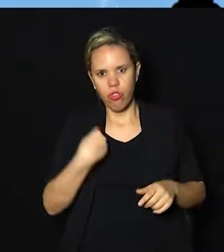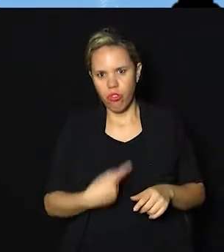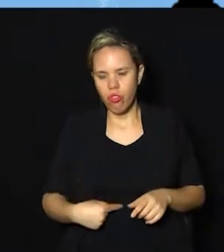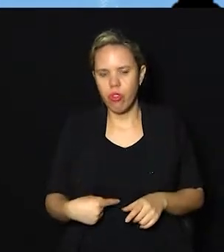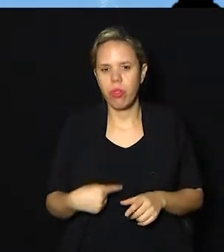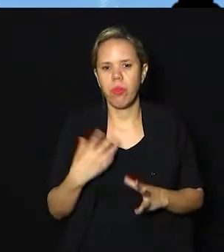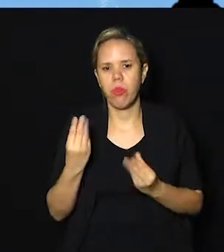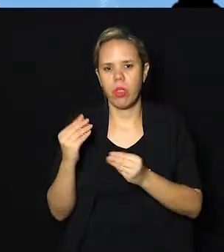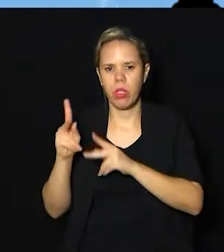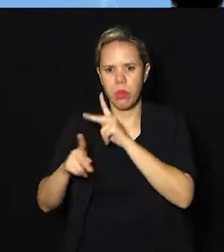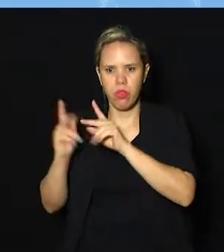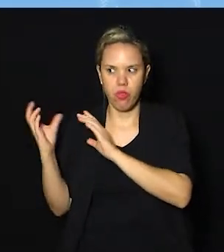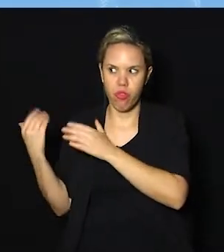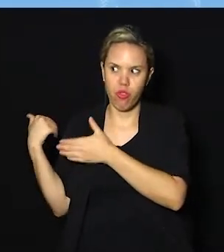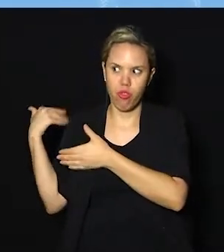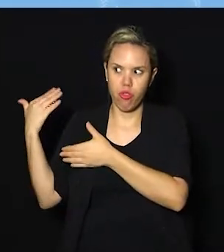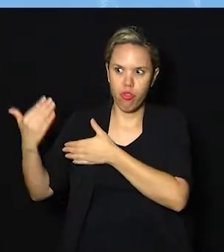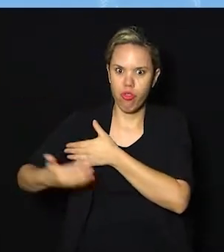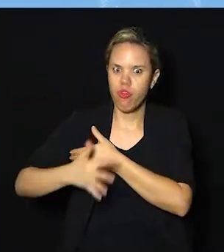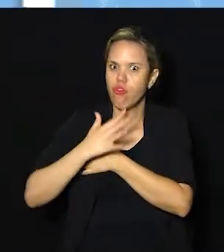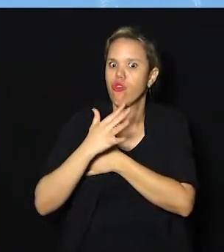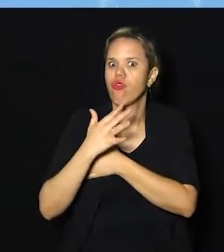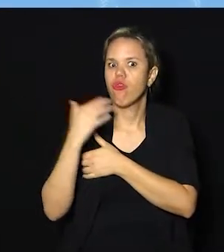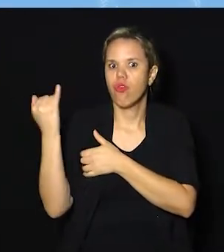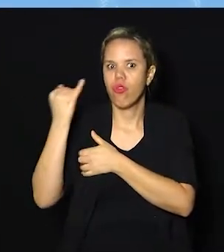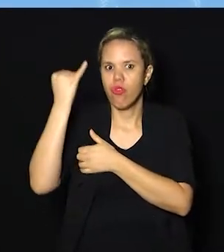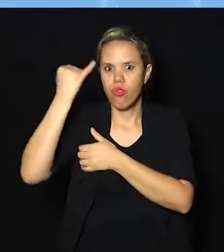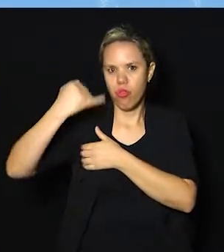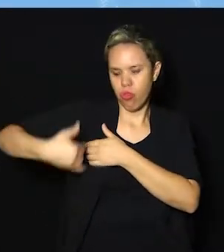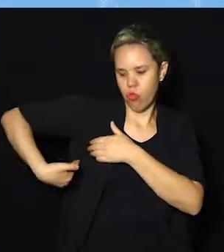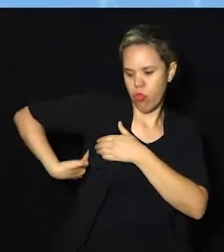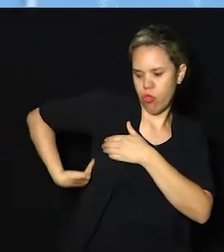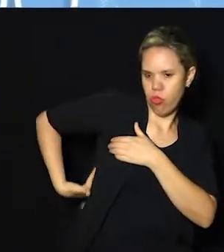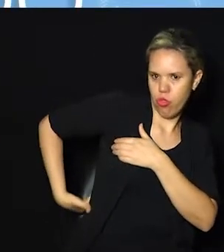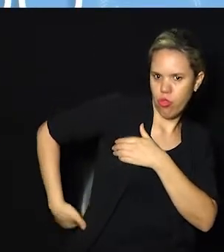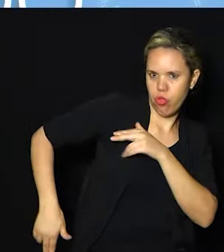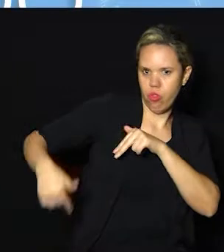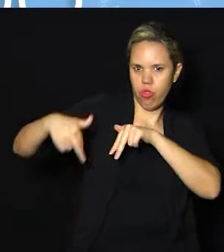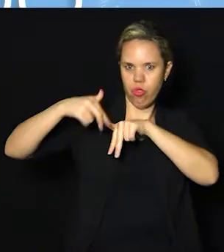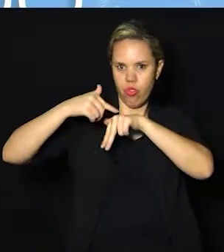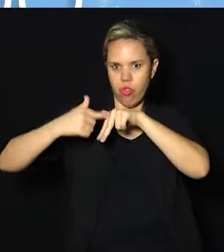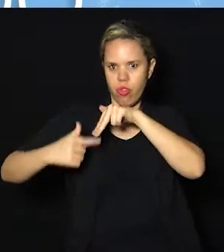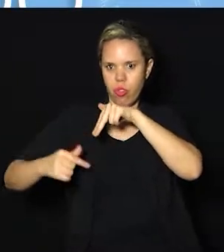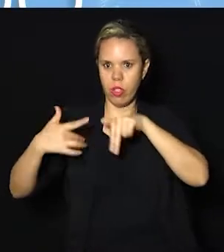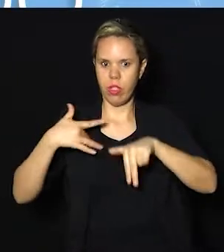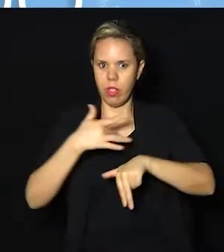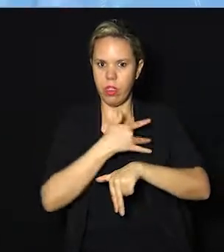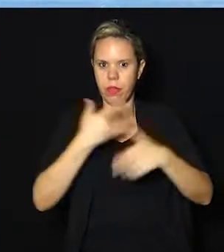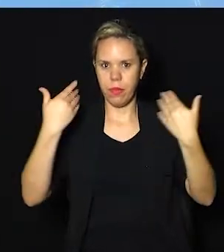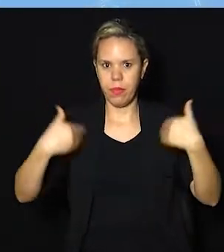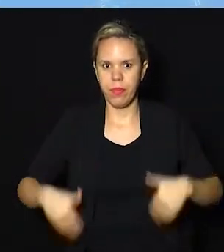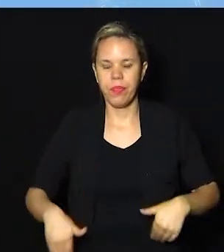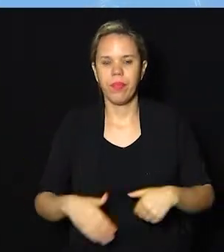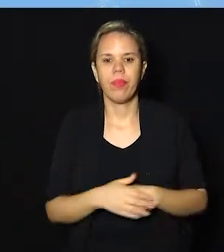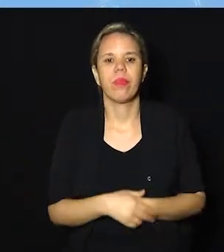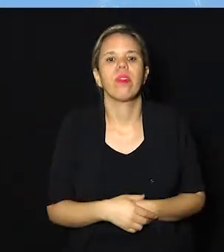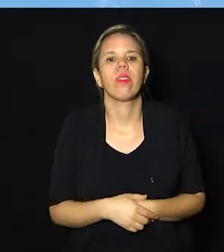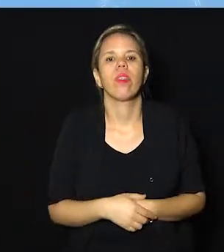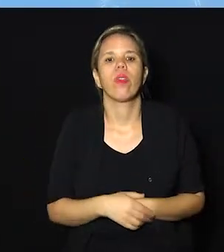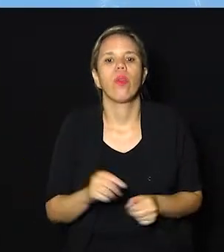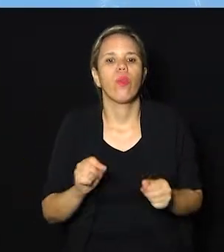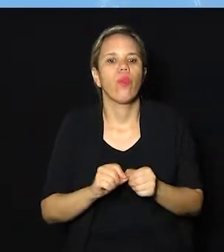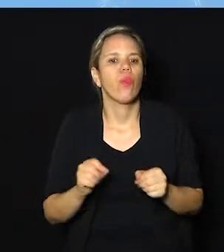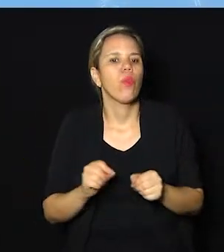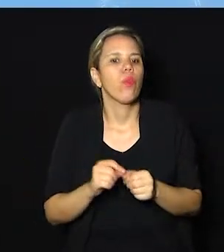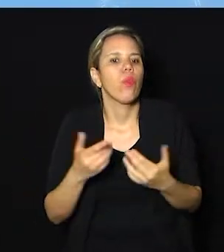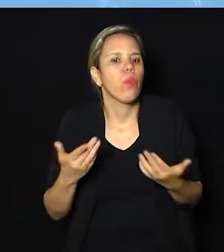civilizações já conheciam a importância da coluna vertebral para a saúde geral do organismo. A quiropraxia